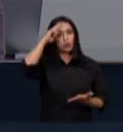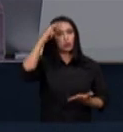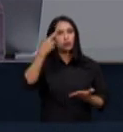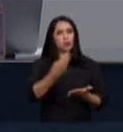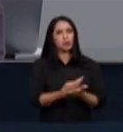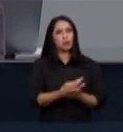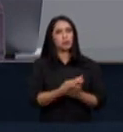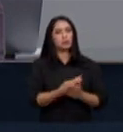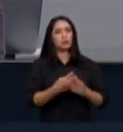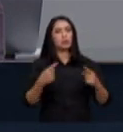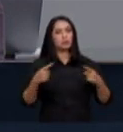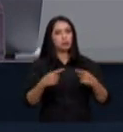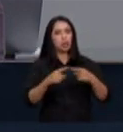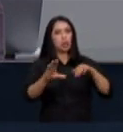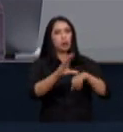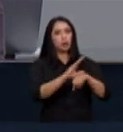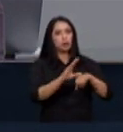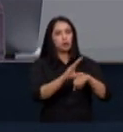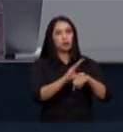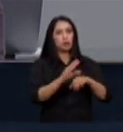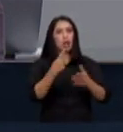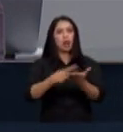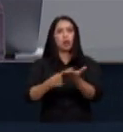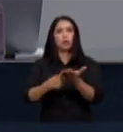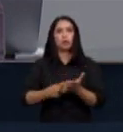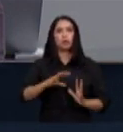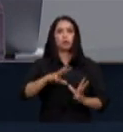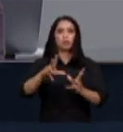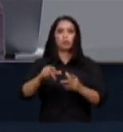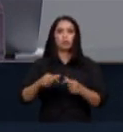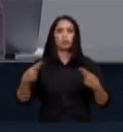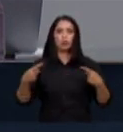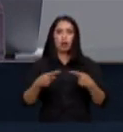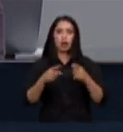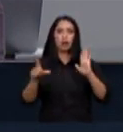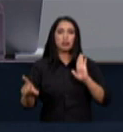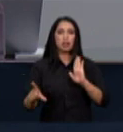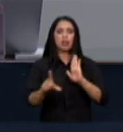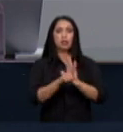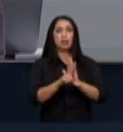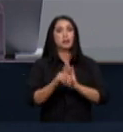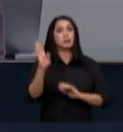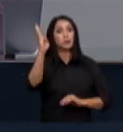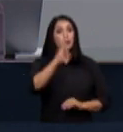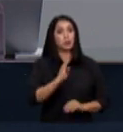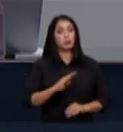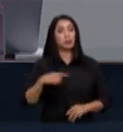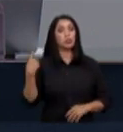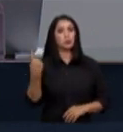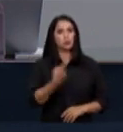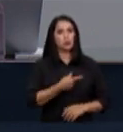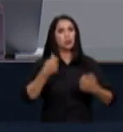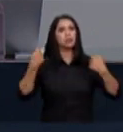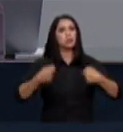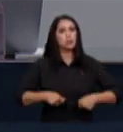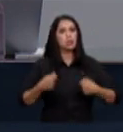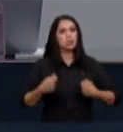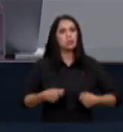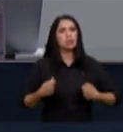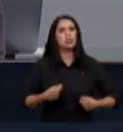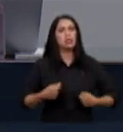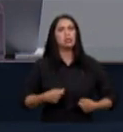constituição aos acordos internacionais e a legislação brasileira nós precisamos de uma agenda